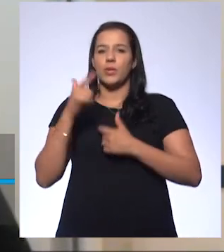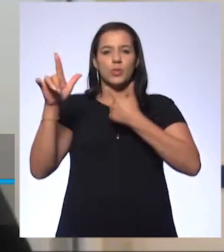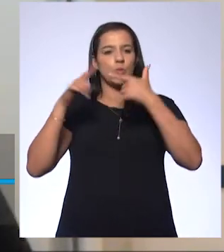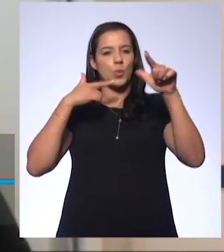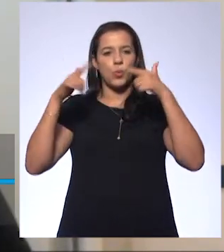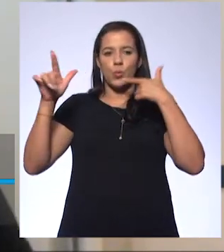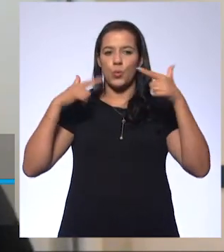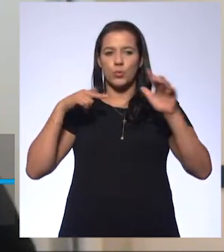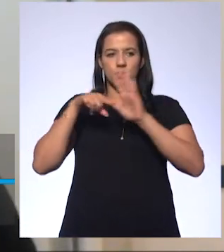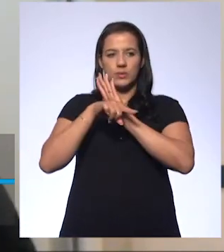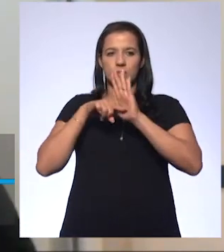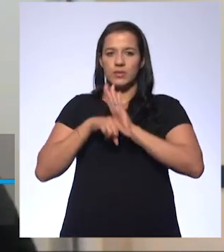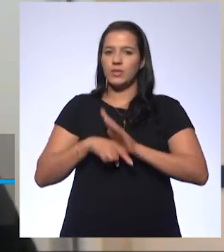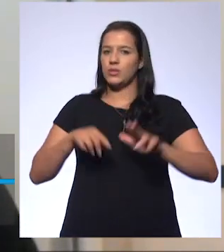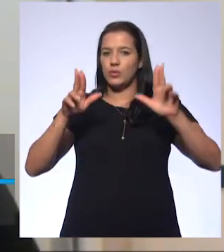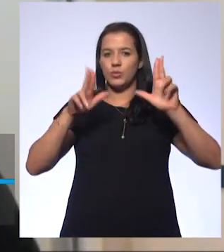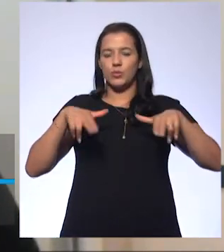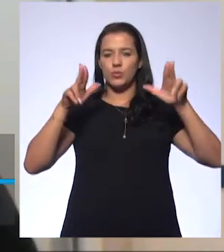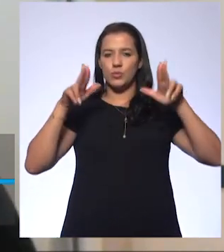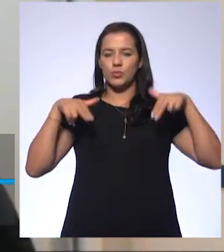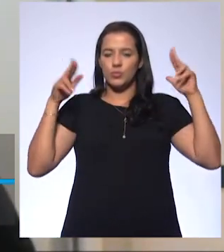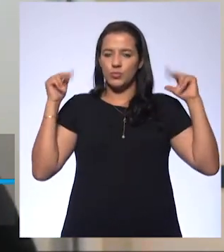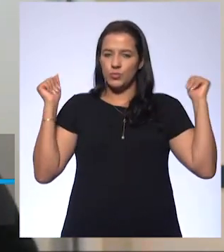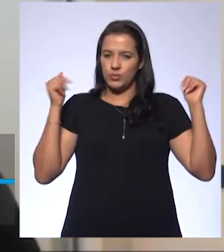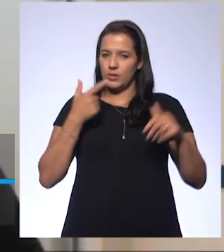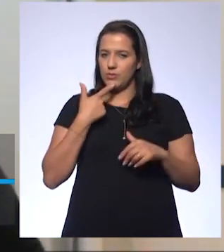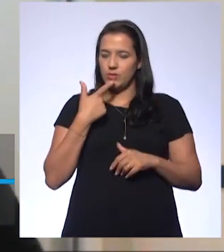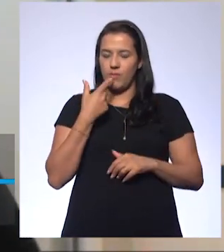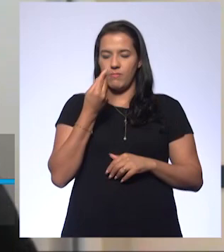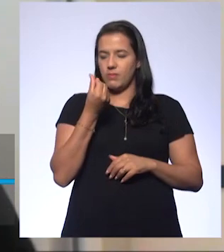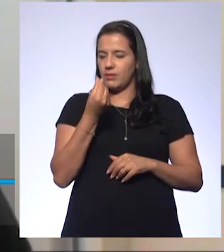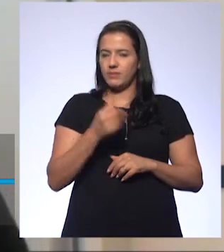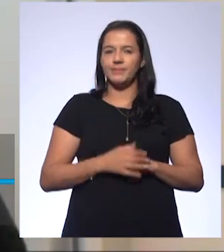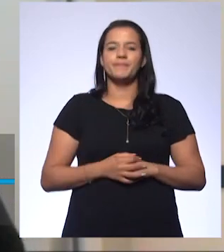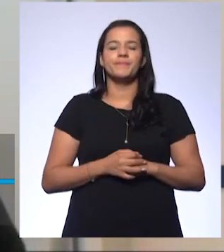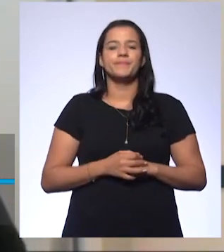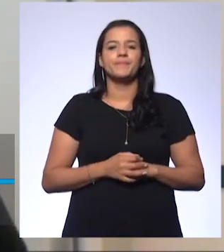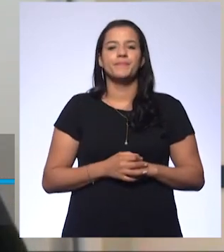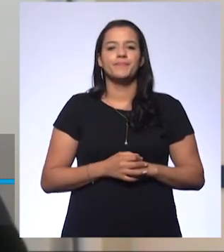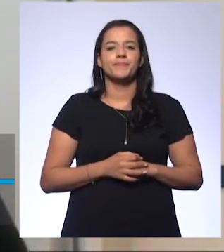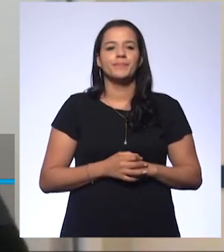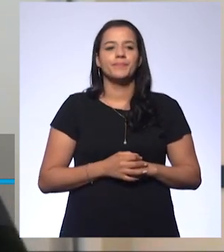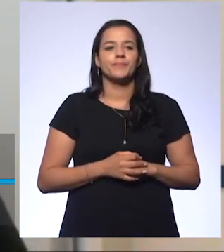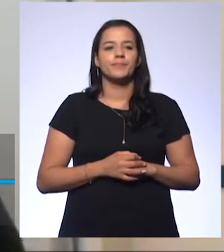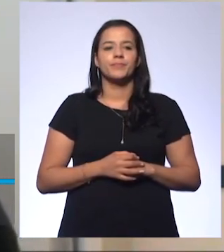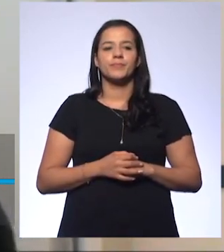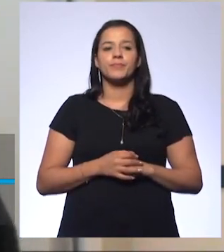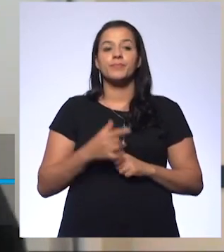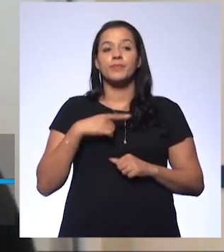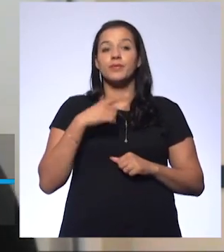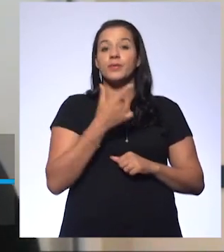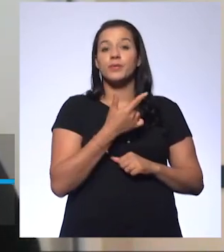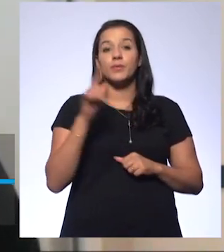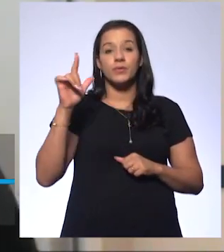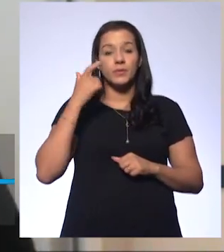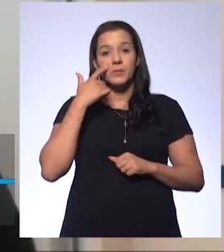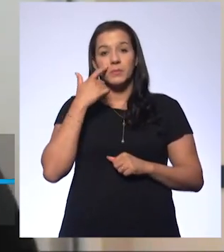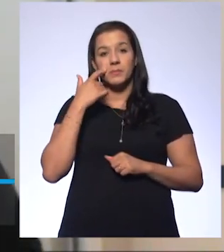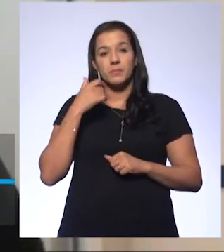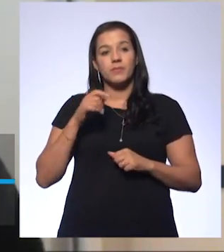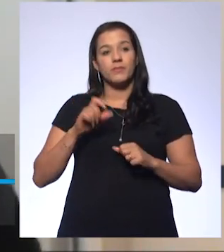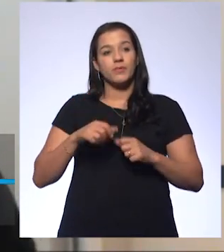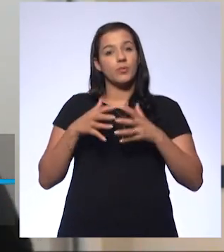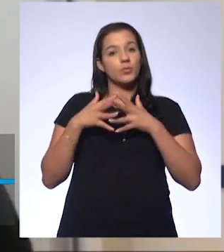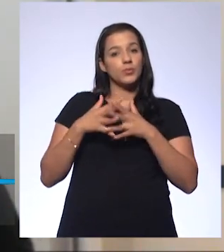outro tipo de análise, nunca utilizamos o nosso paladar. E só para fechar aqui, aquela parte que ficou bastante,